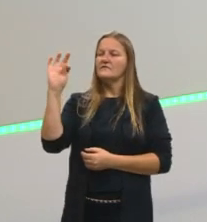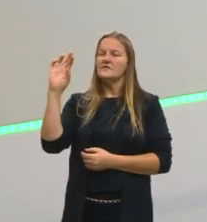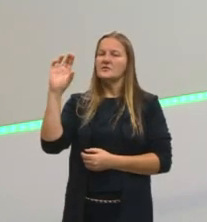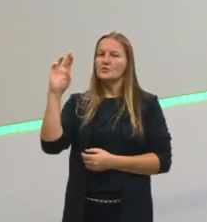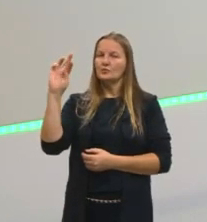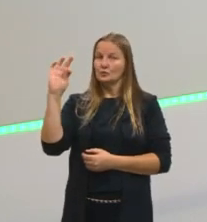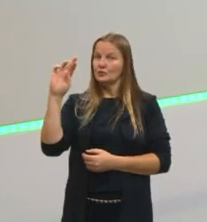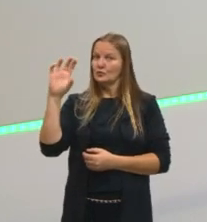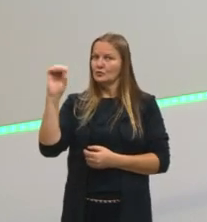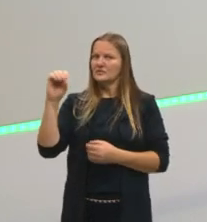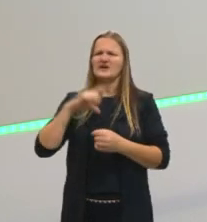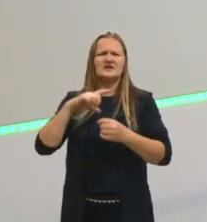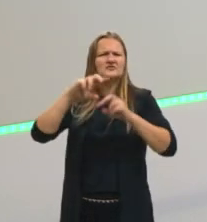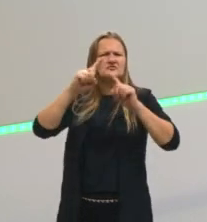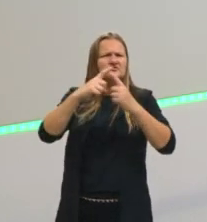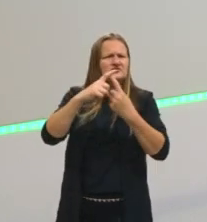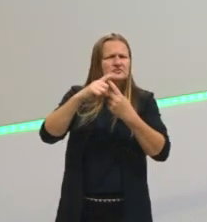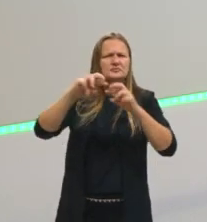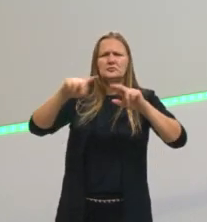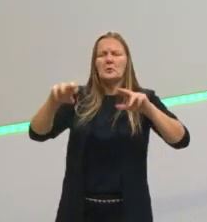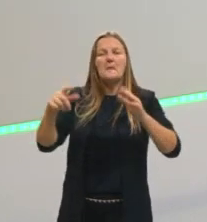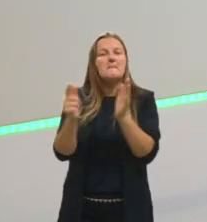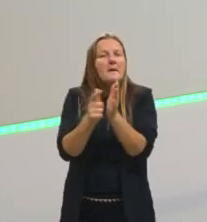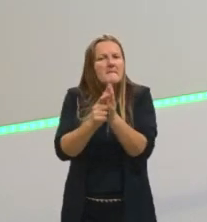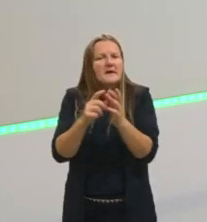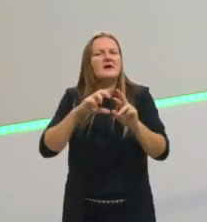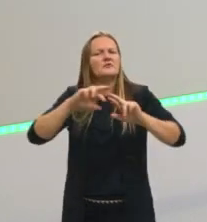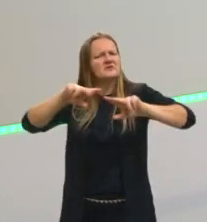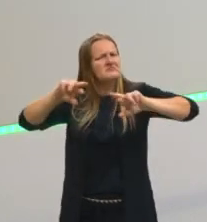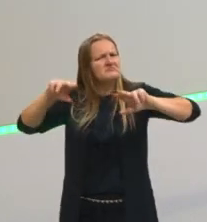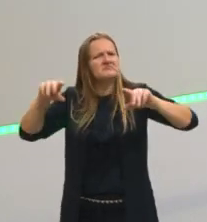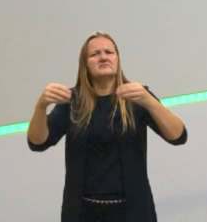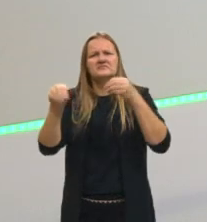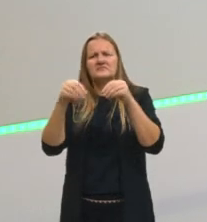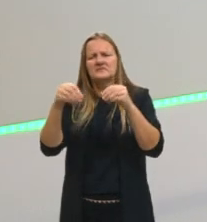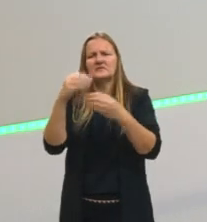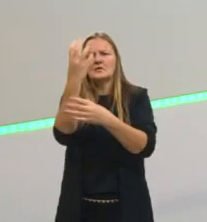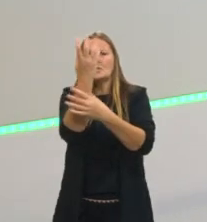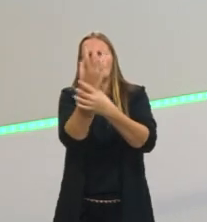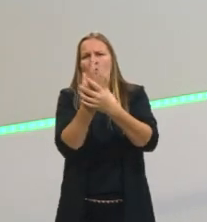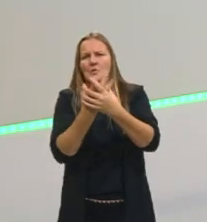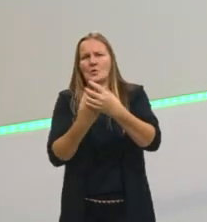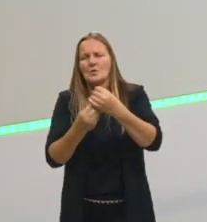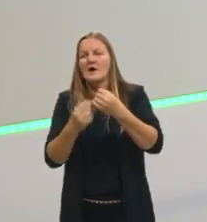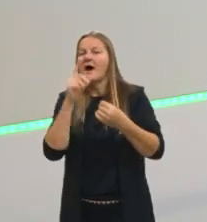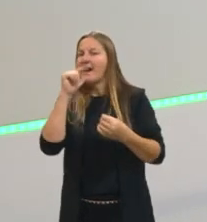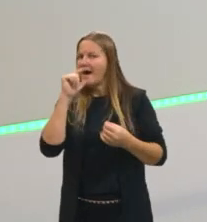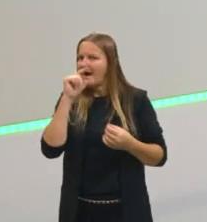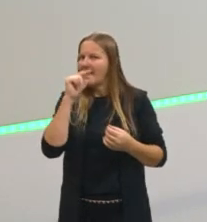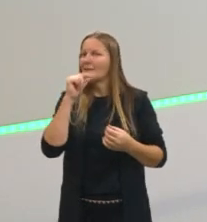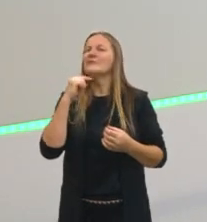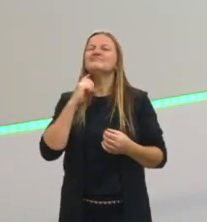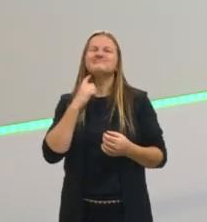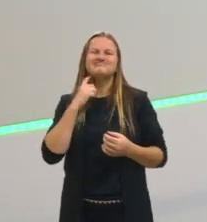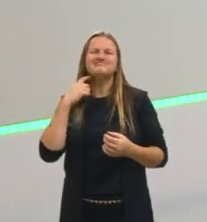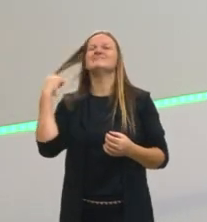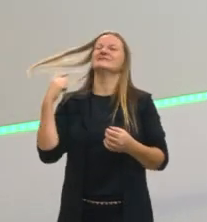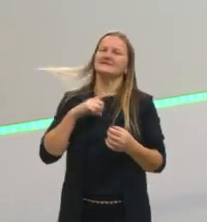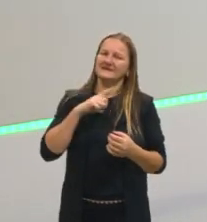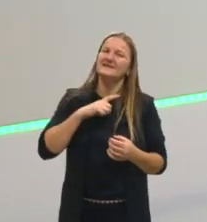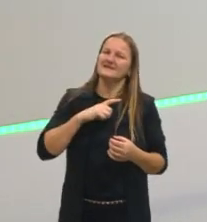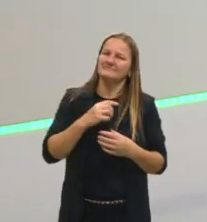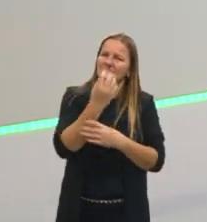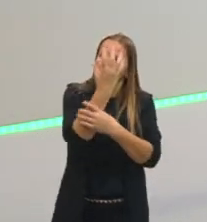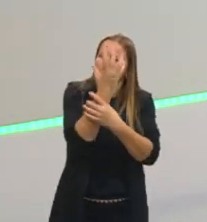filtro de membranas, posso ter vários tipos de filtro. É muito utilizado em tratamento de águas, em tratamento de efluentes, né?